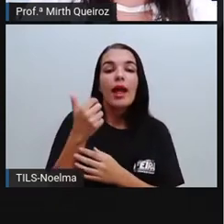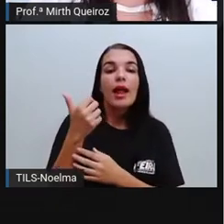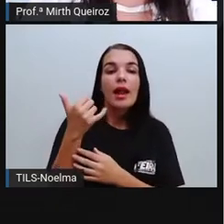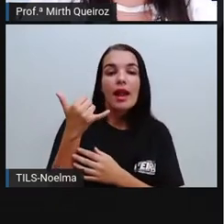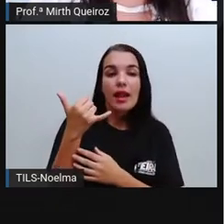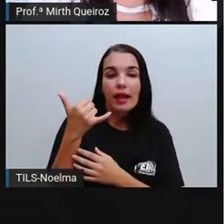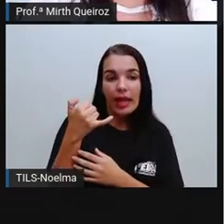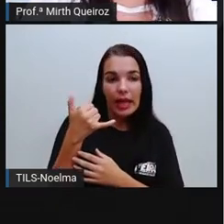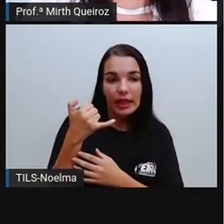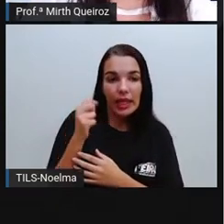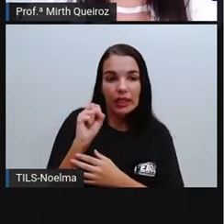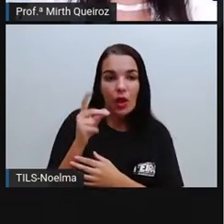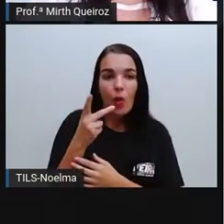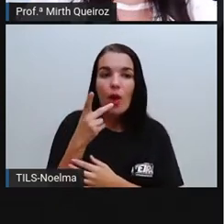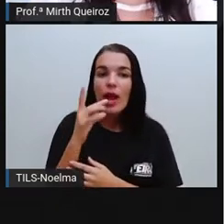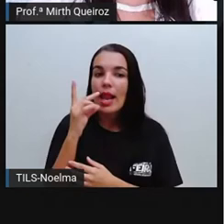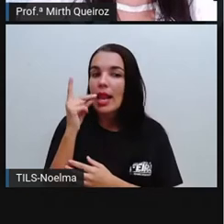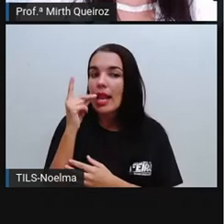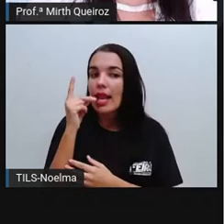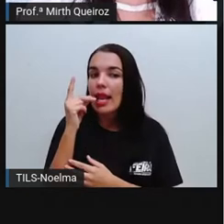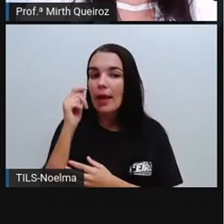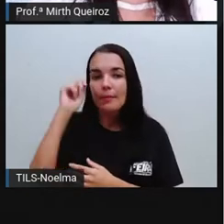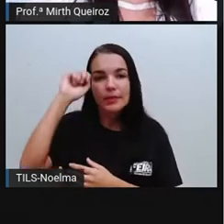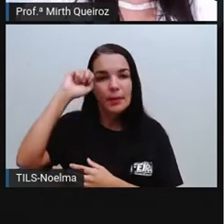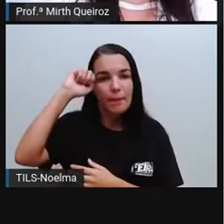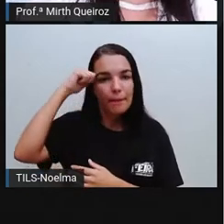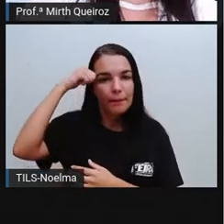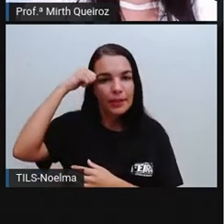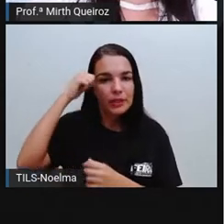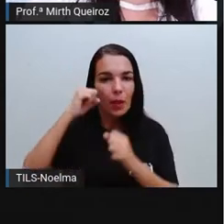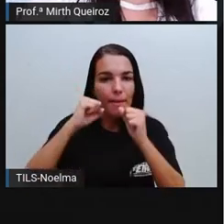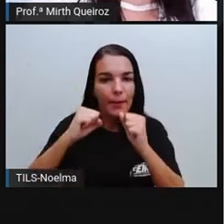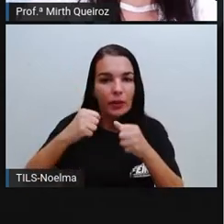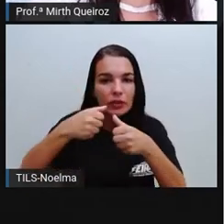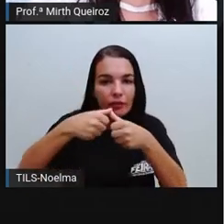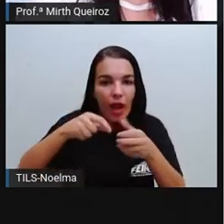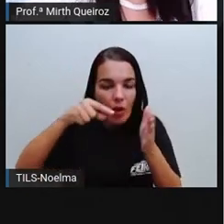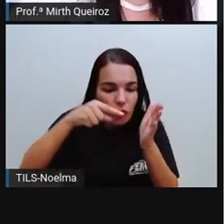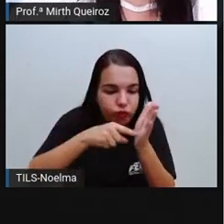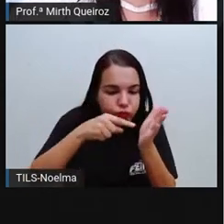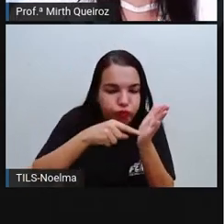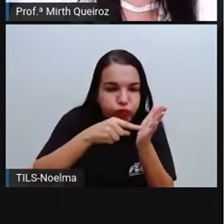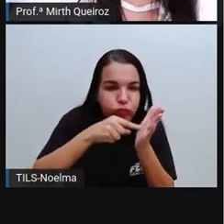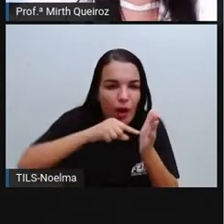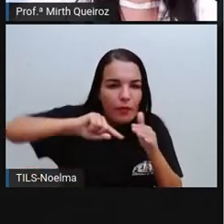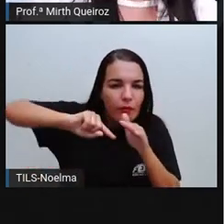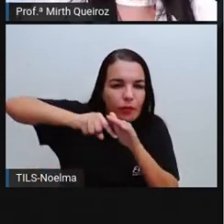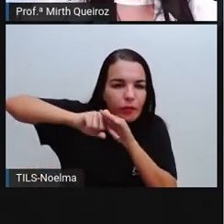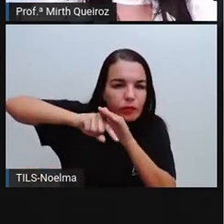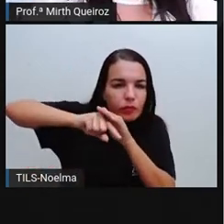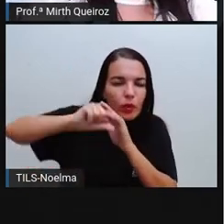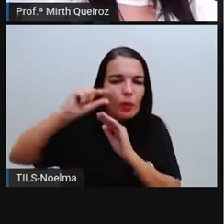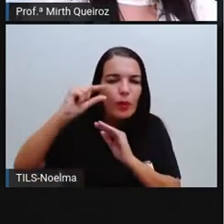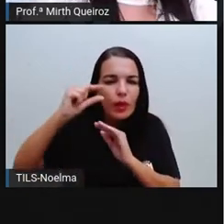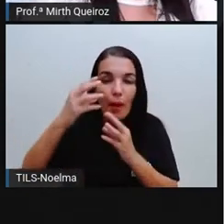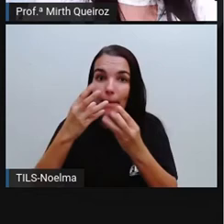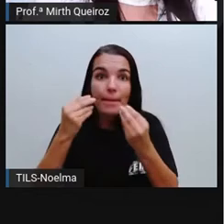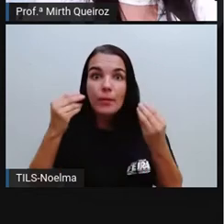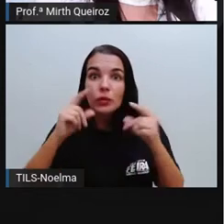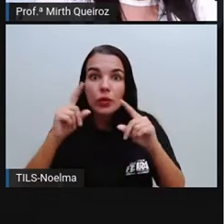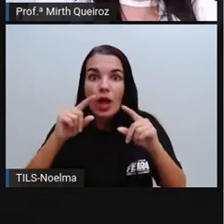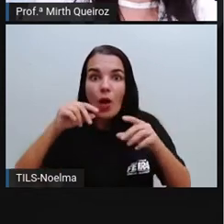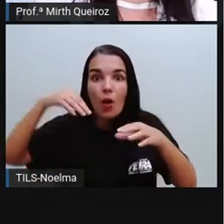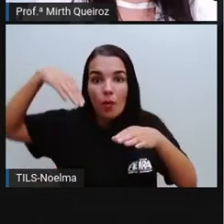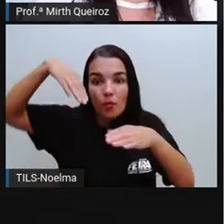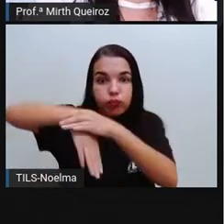lápis preto, vocês vão traçar de forma que fique fundinho, né? Afundando ali. Não é para